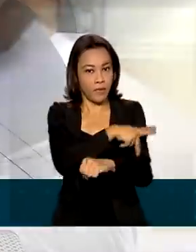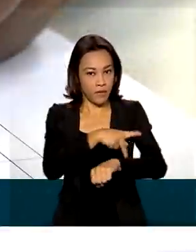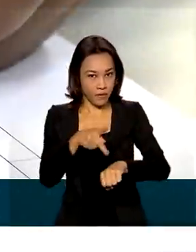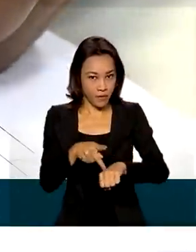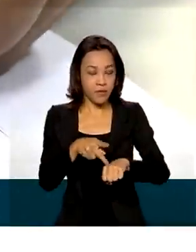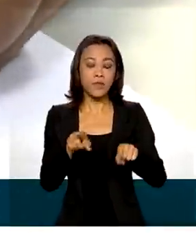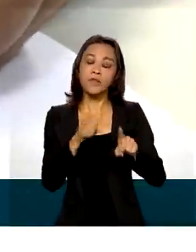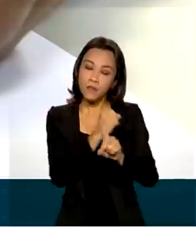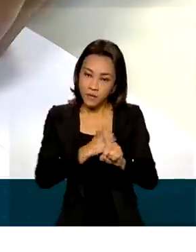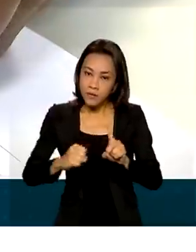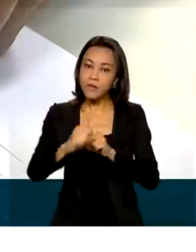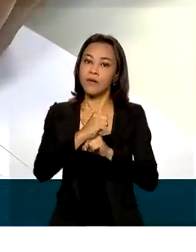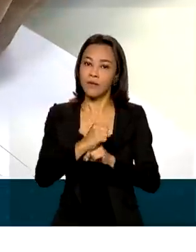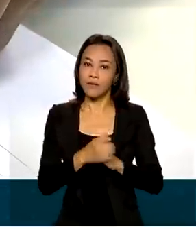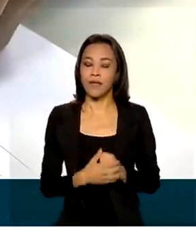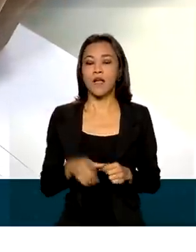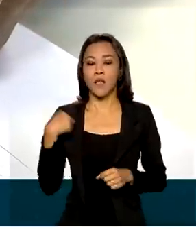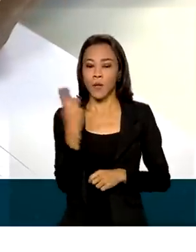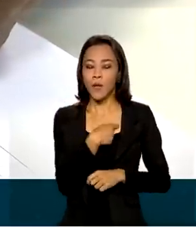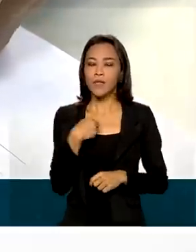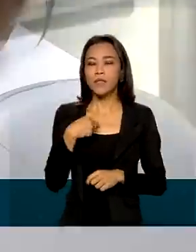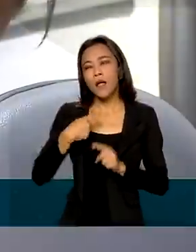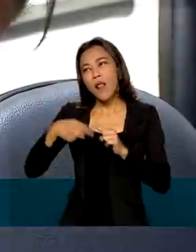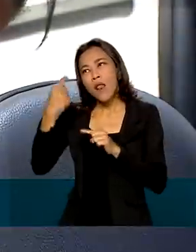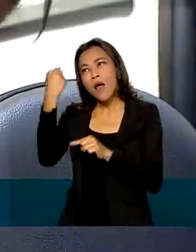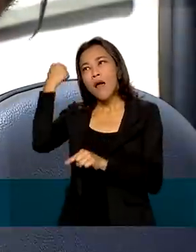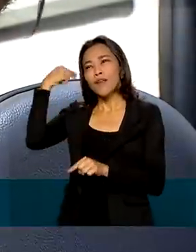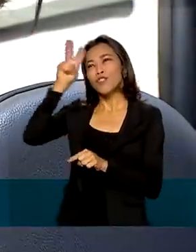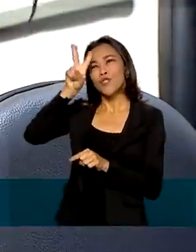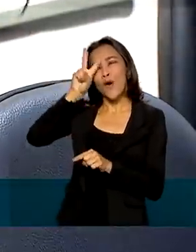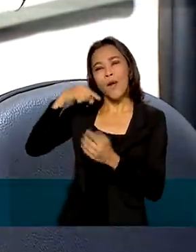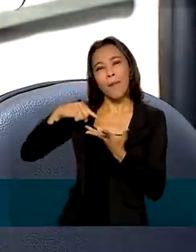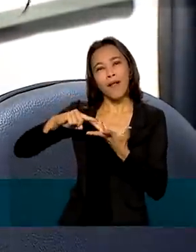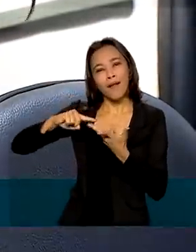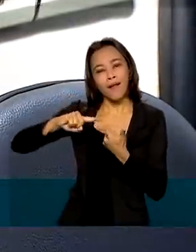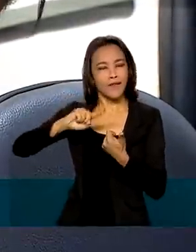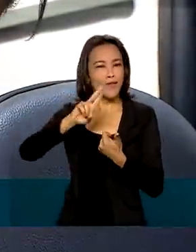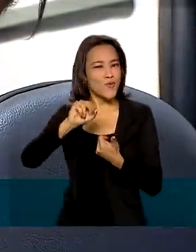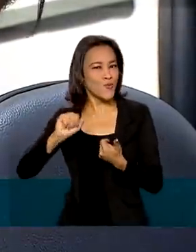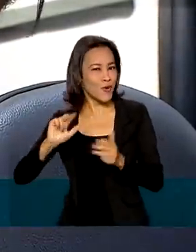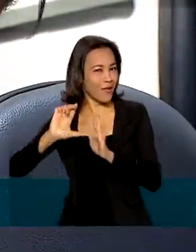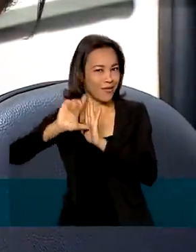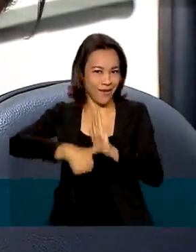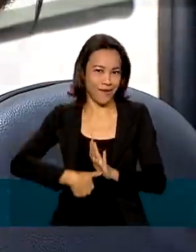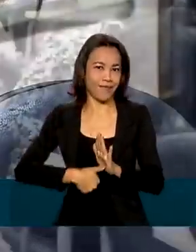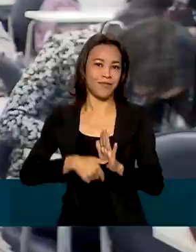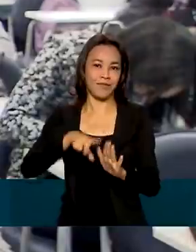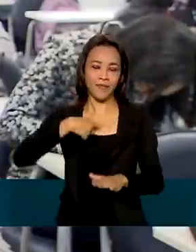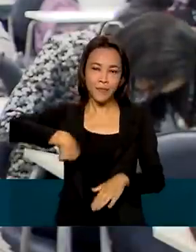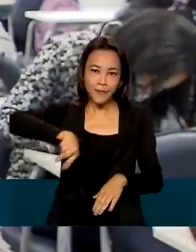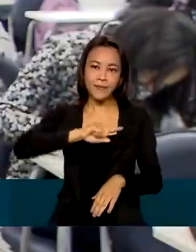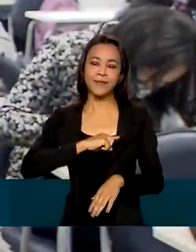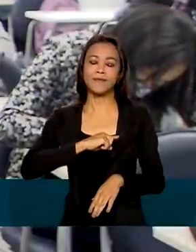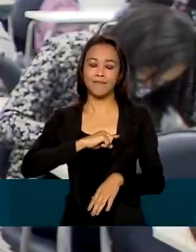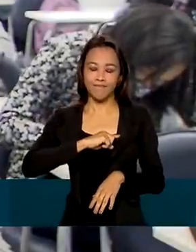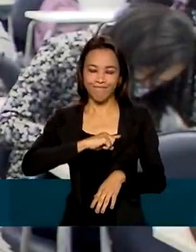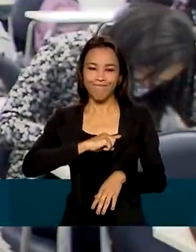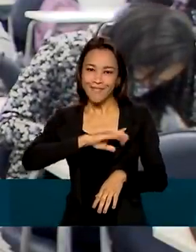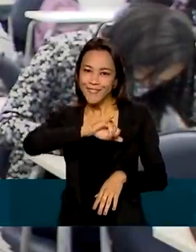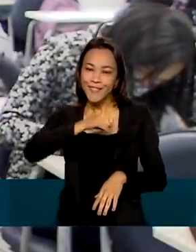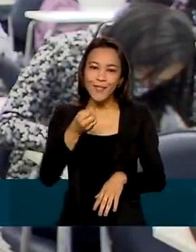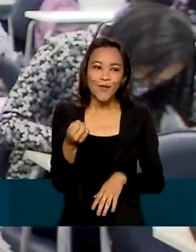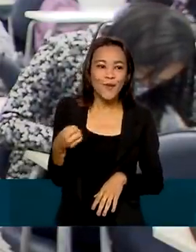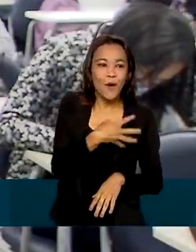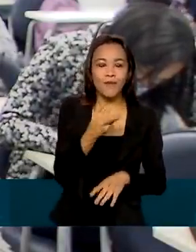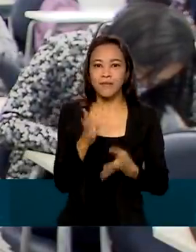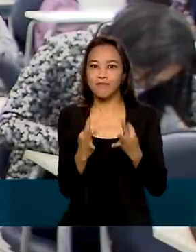social. A gente trabalha muito com a reconstrução de histórias. Nunca é tarde, né? Para a gente poder criar novas